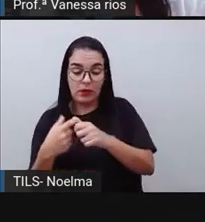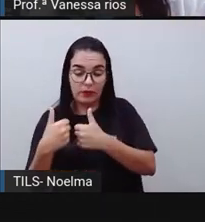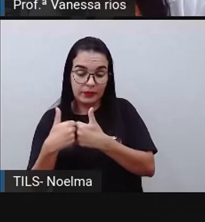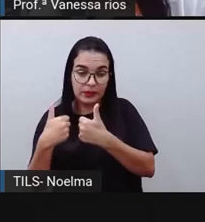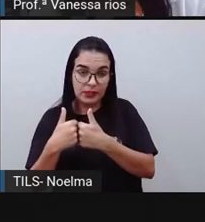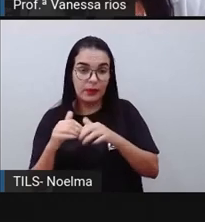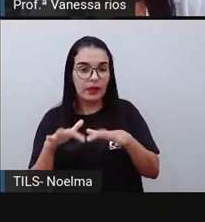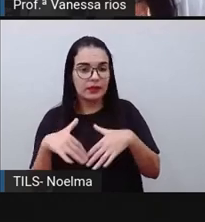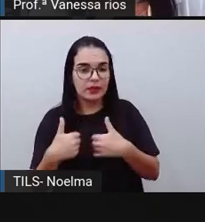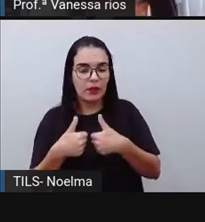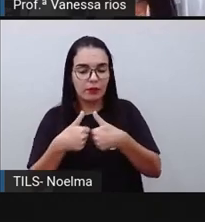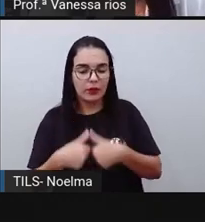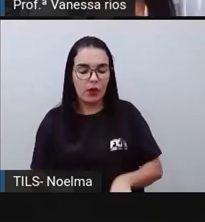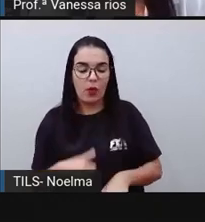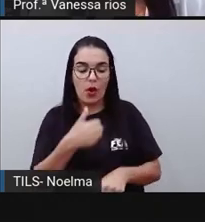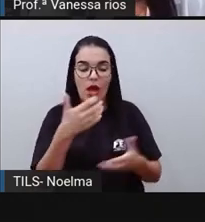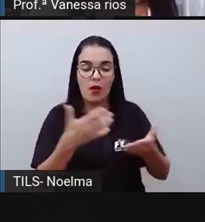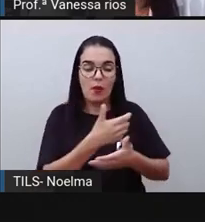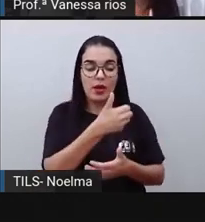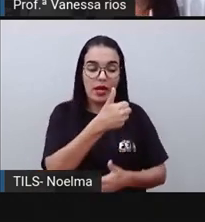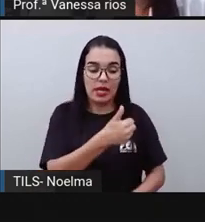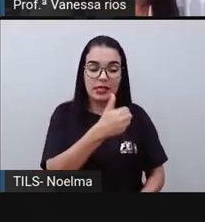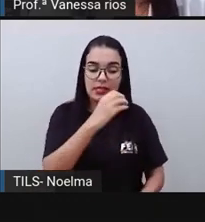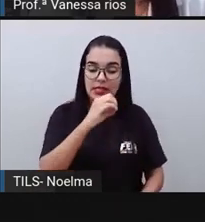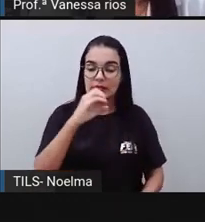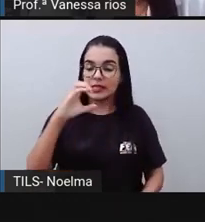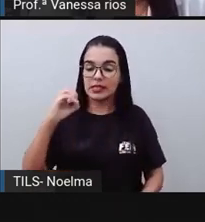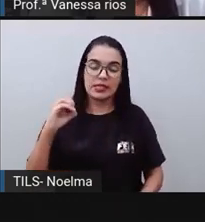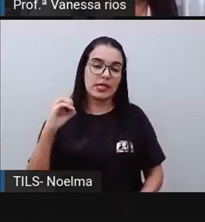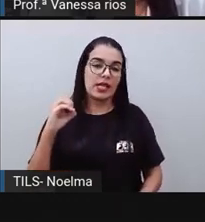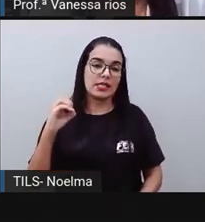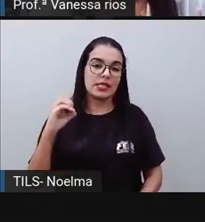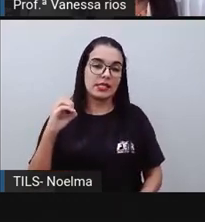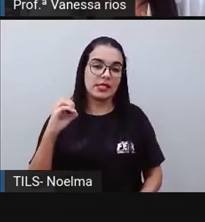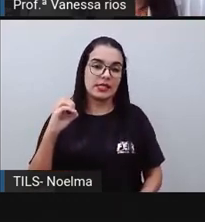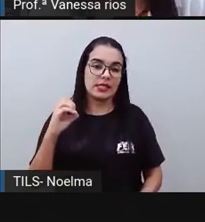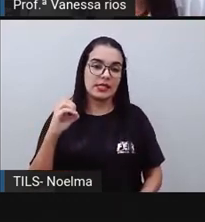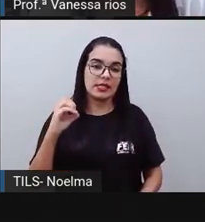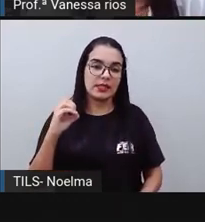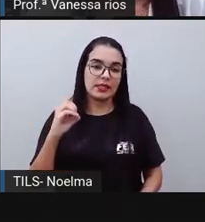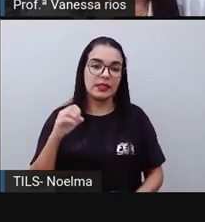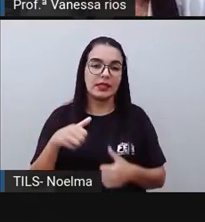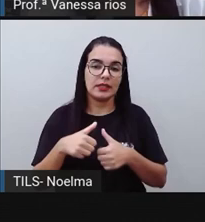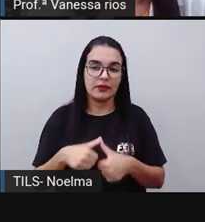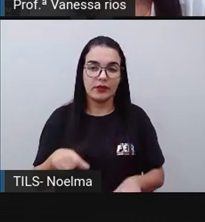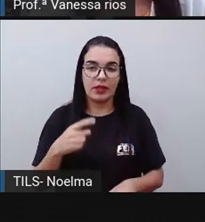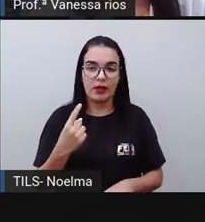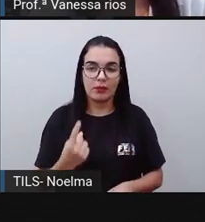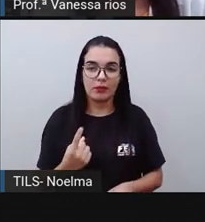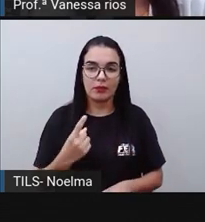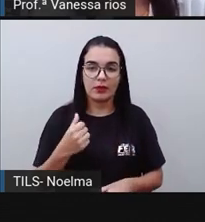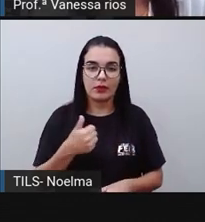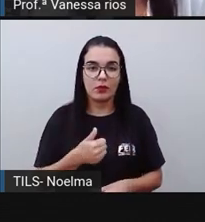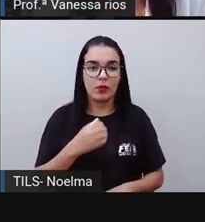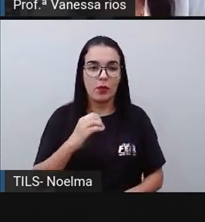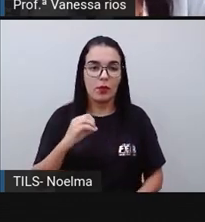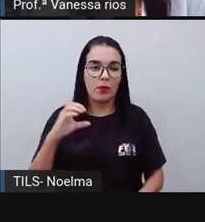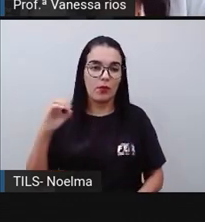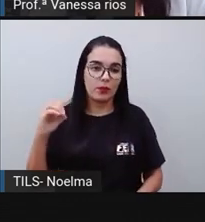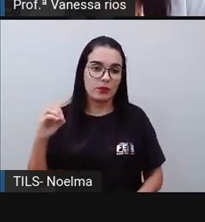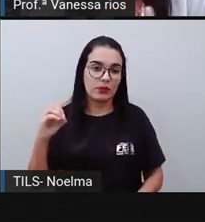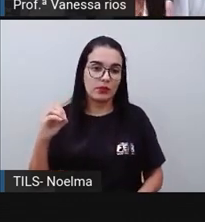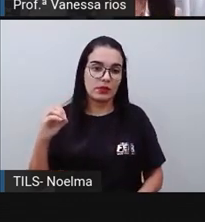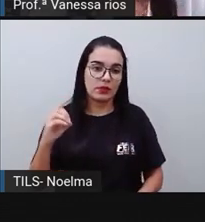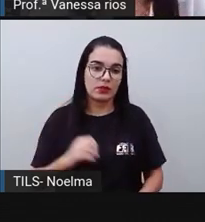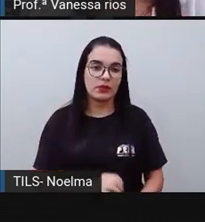Então, ele deixa de representar 2 e ele passa a valer apenas 1. Não é? Porque de 2, quando eu retiro